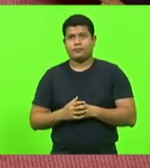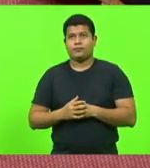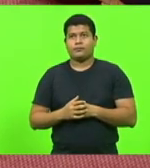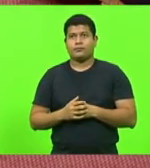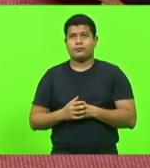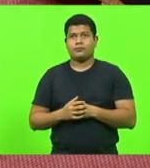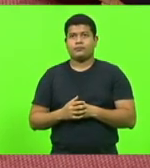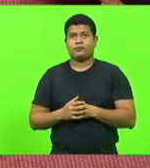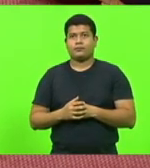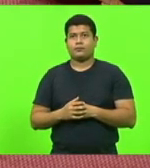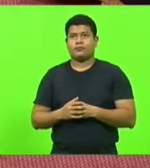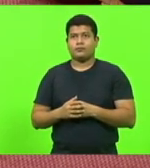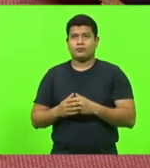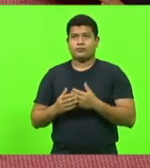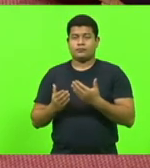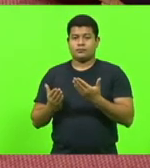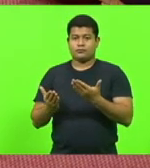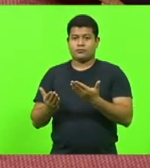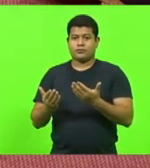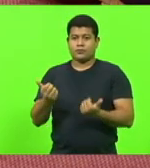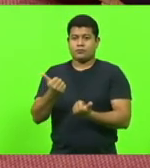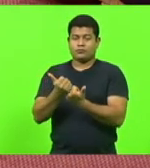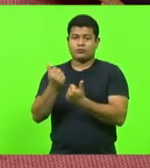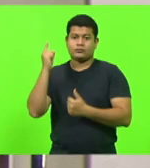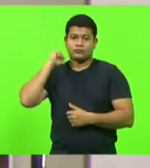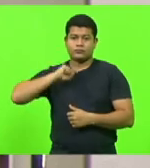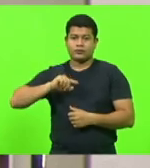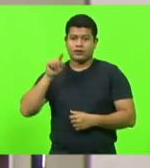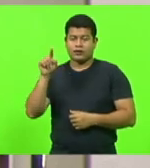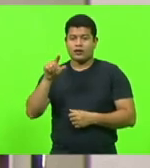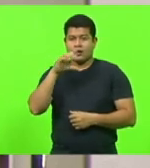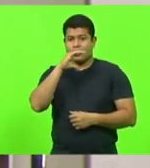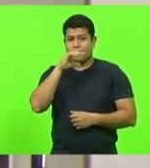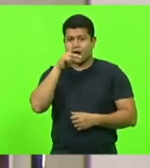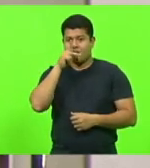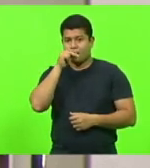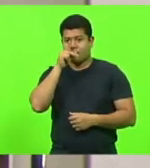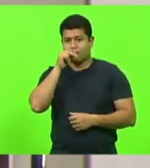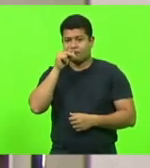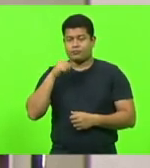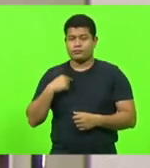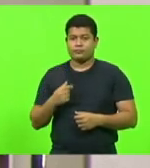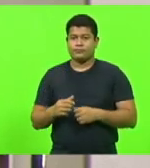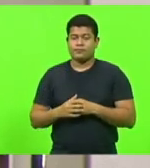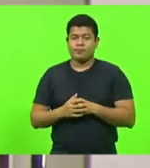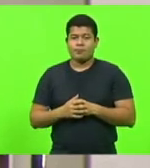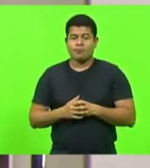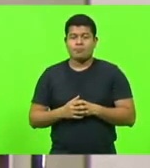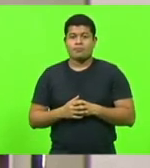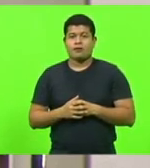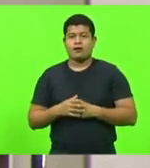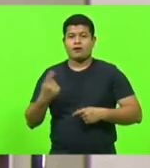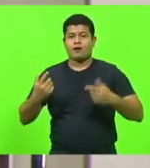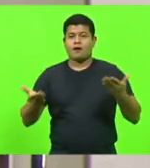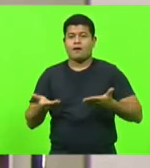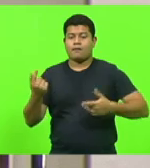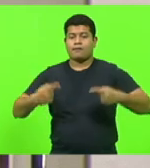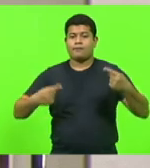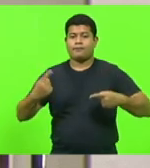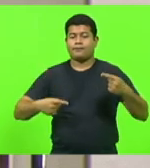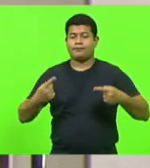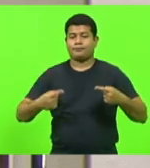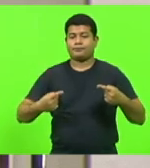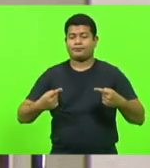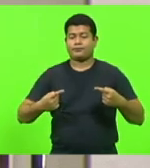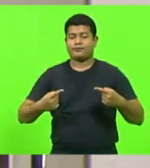nosso amigo Silvio Drevec, Capinzal, lá no oeste do Estado de Santa Catarina, então passamos à discussão. Em discussão, projeto